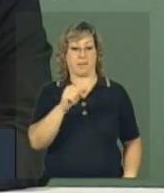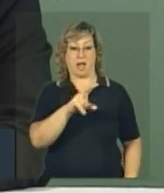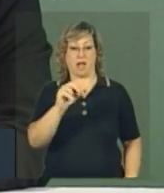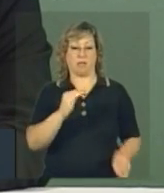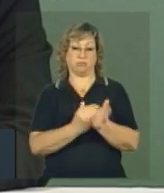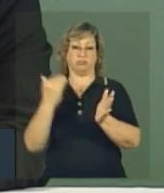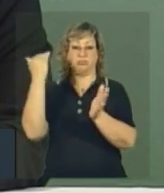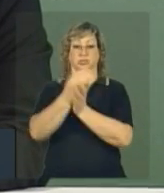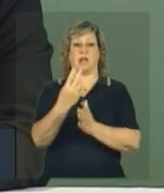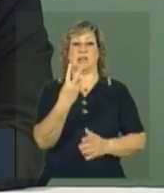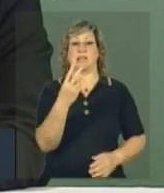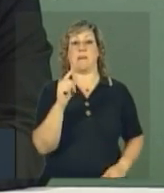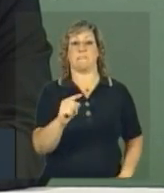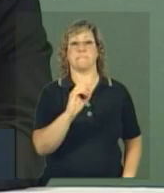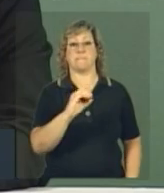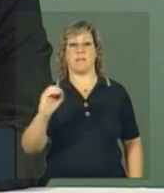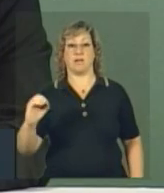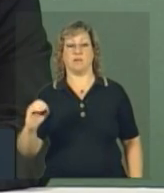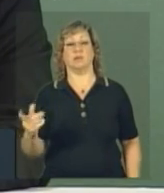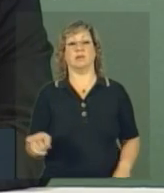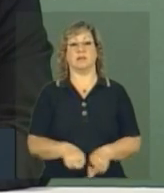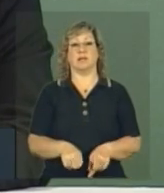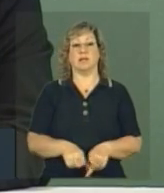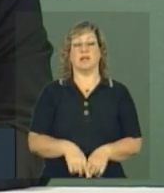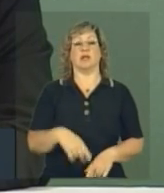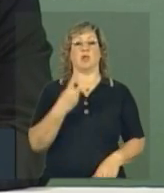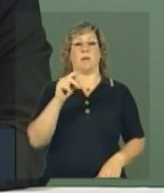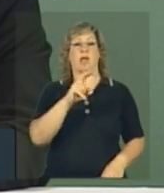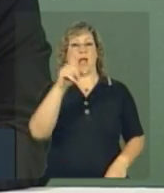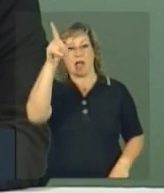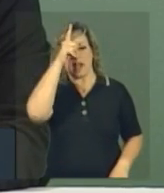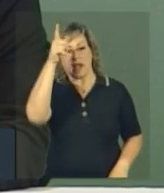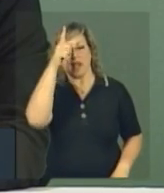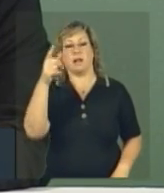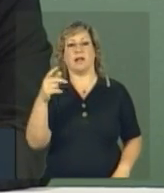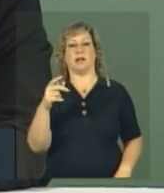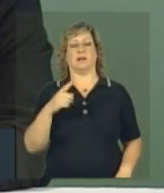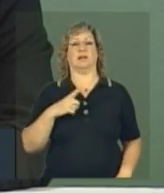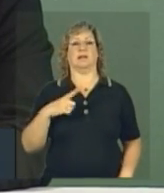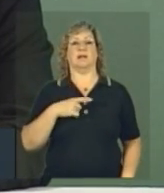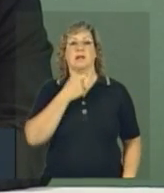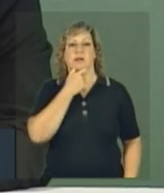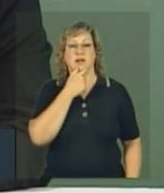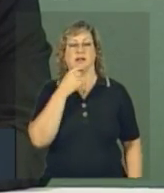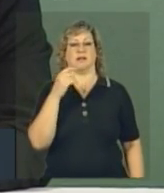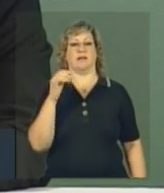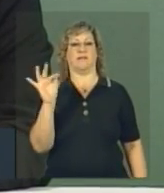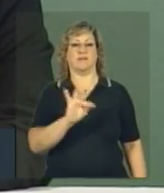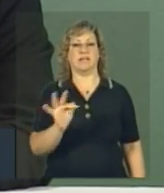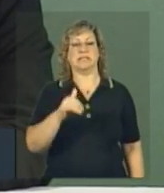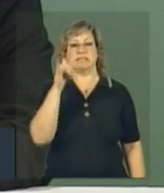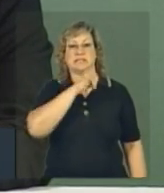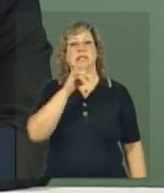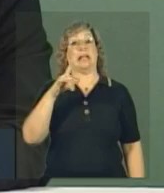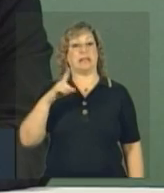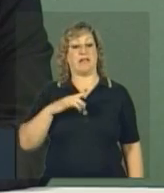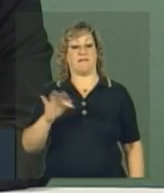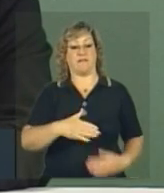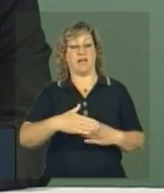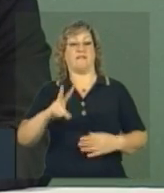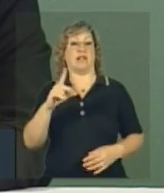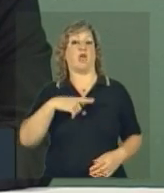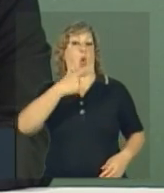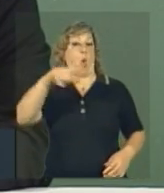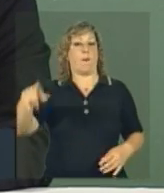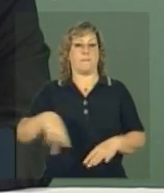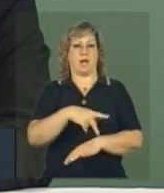para 3.000, e ainda 2.500 na Alemanha, Inglaterra, França, Itália, e ainda em fevereiro teremos outros países. Então, as